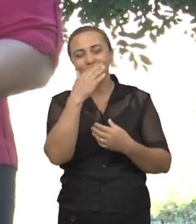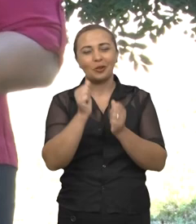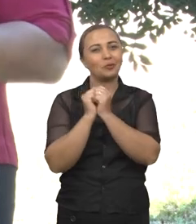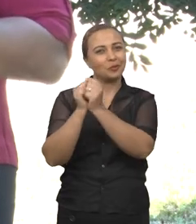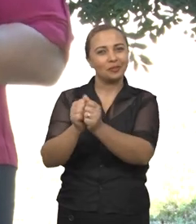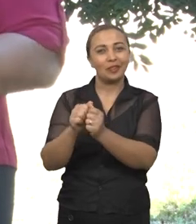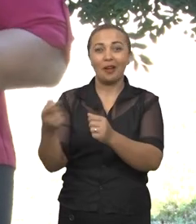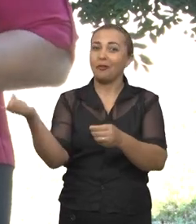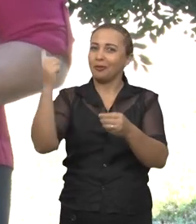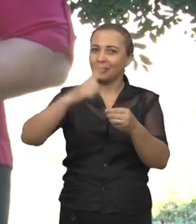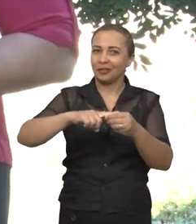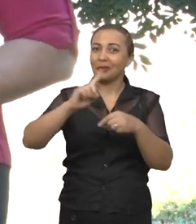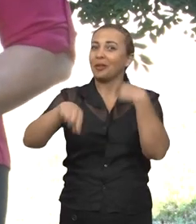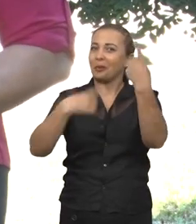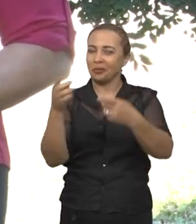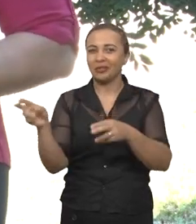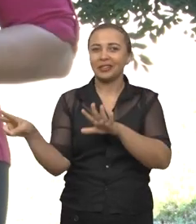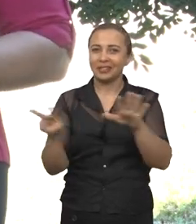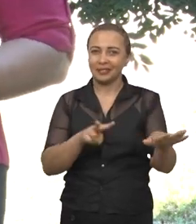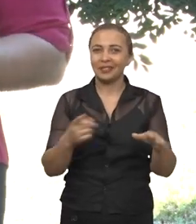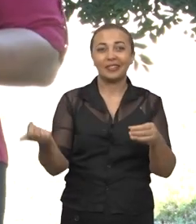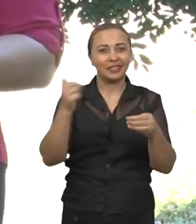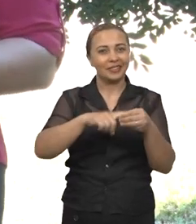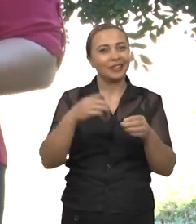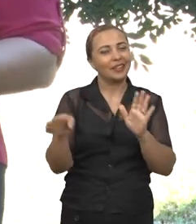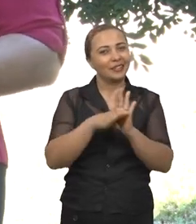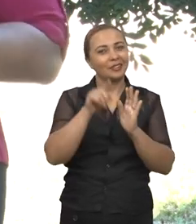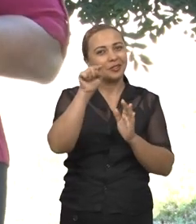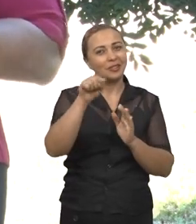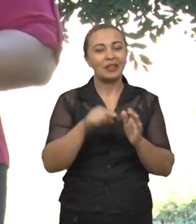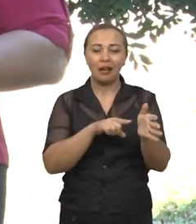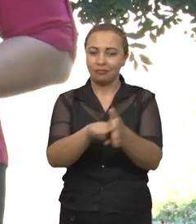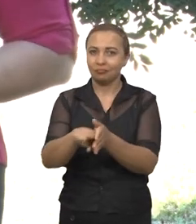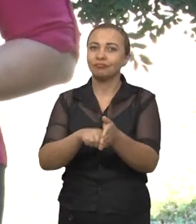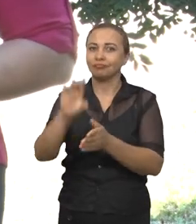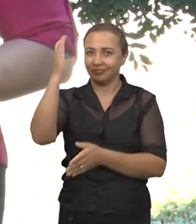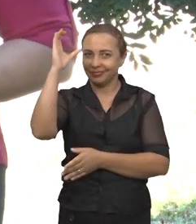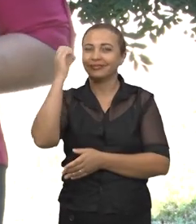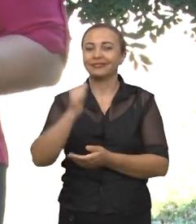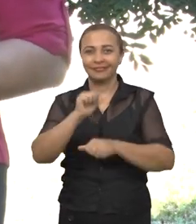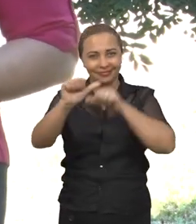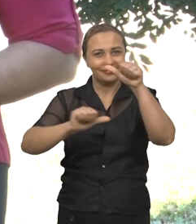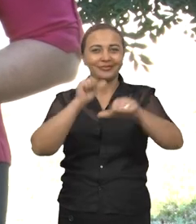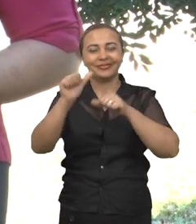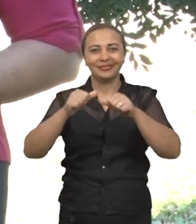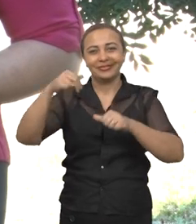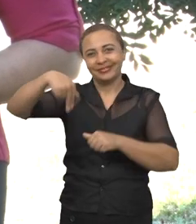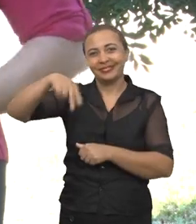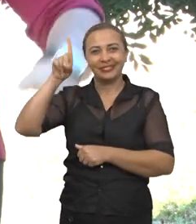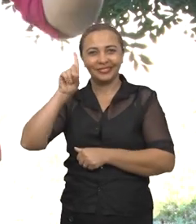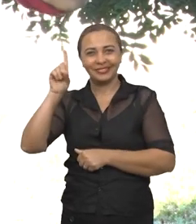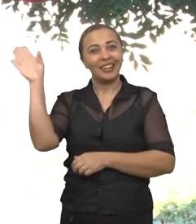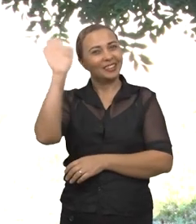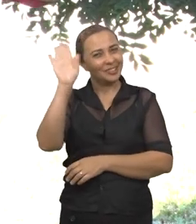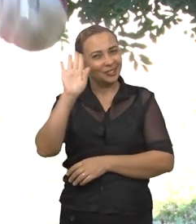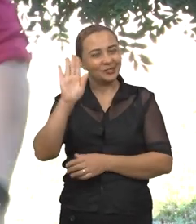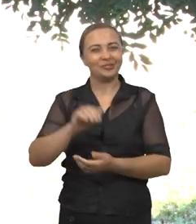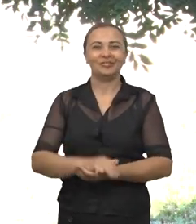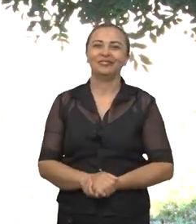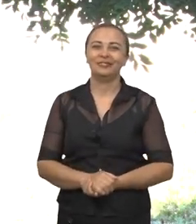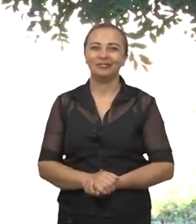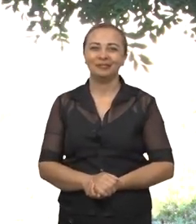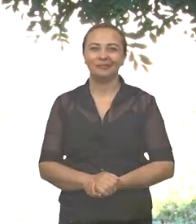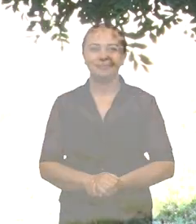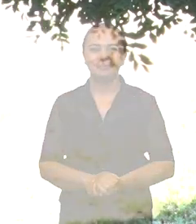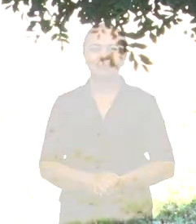companhia voltamos na próxima semana trazendo até você as pesquisas científicas desenvolvidas no Nordeste até lá